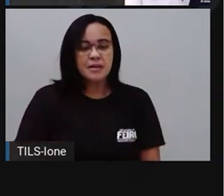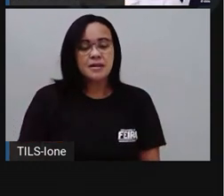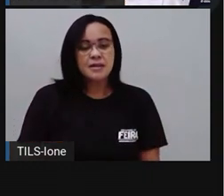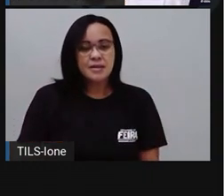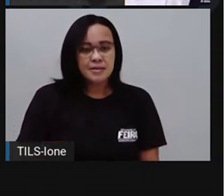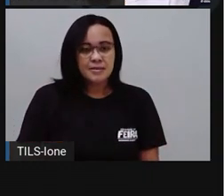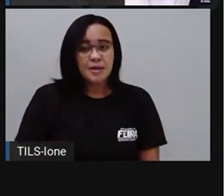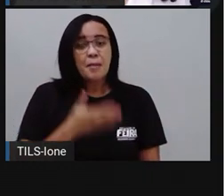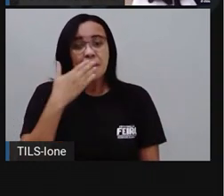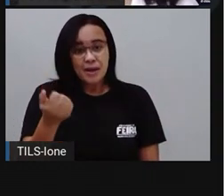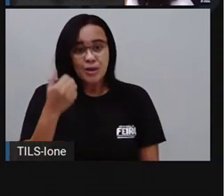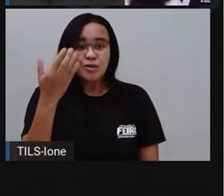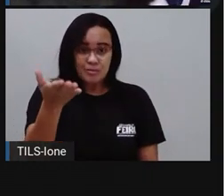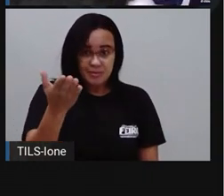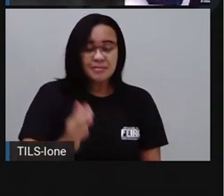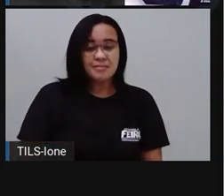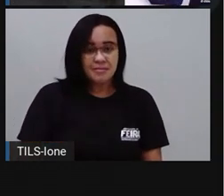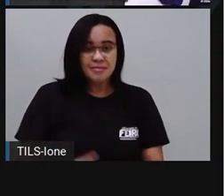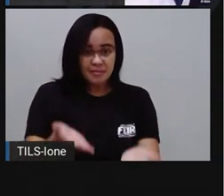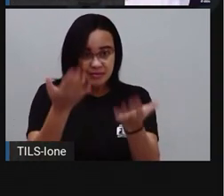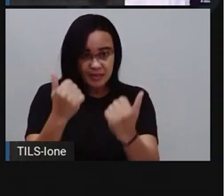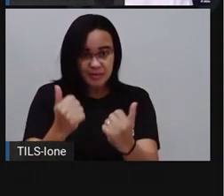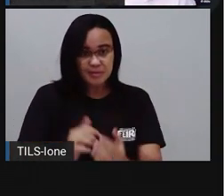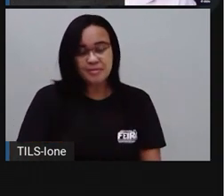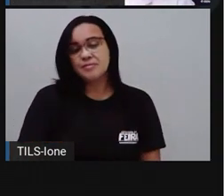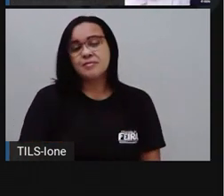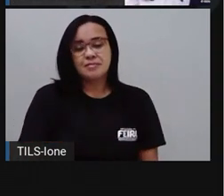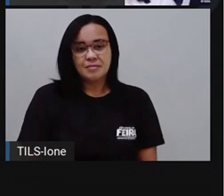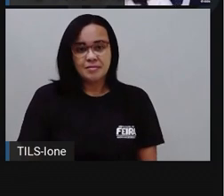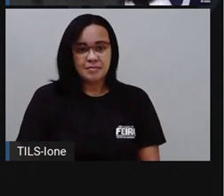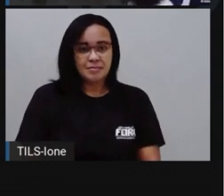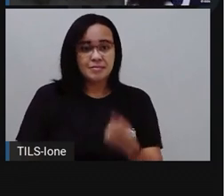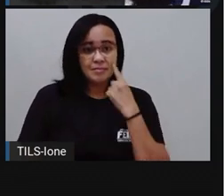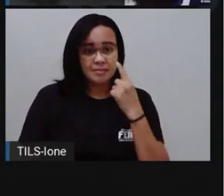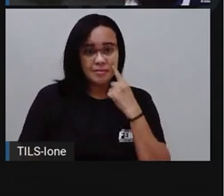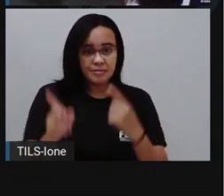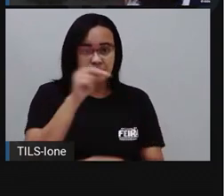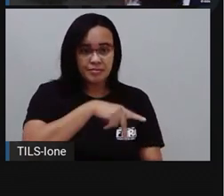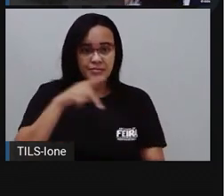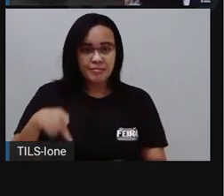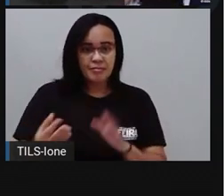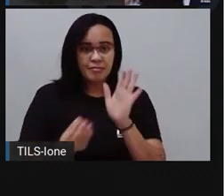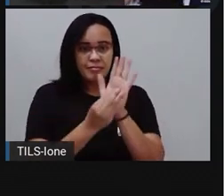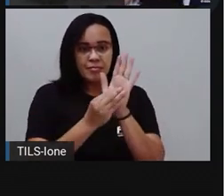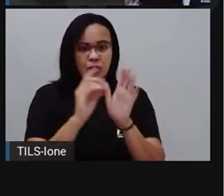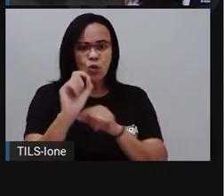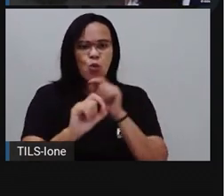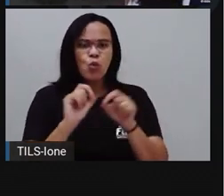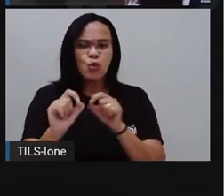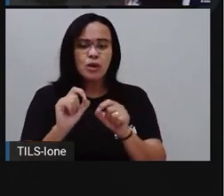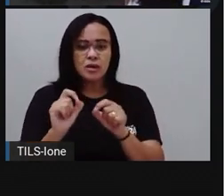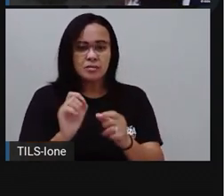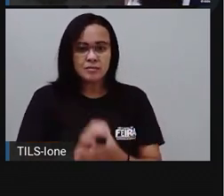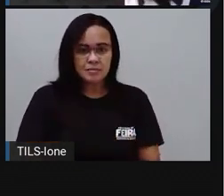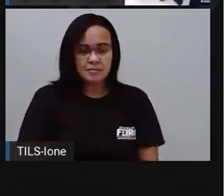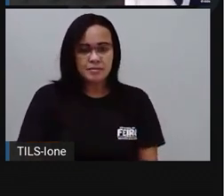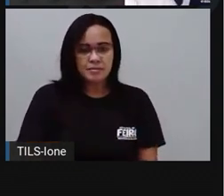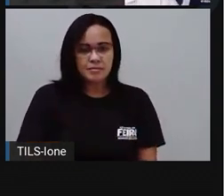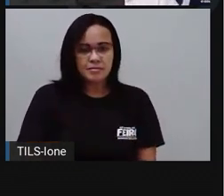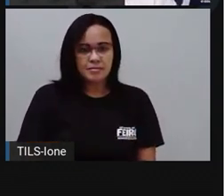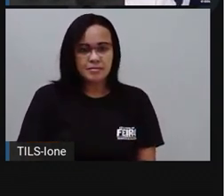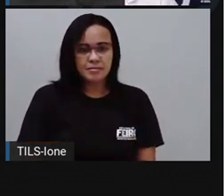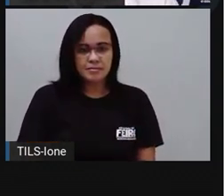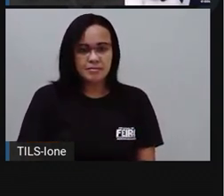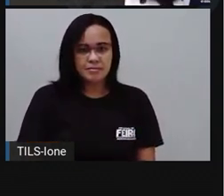Pronto, melhorou. Então, vamos lá? Então, a Pró colocou aqui, ó. Deixa eu só puxar aqui um pouquinho. Pronto, ficou bom agora.